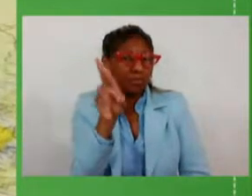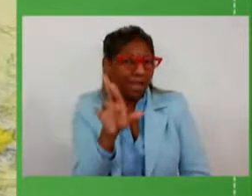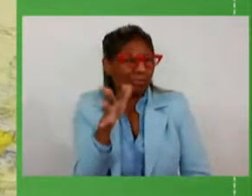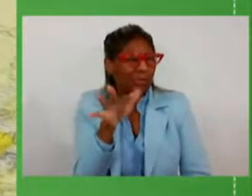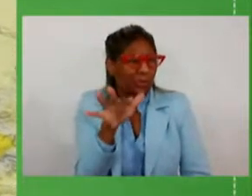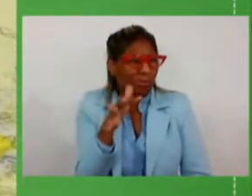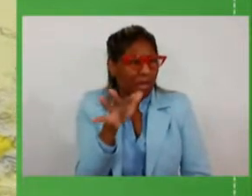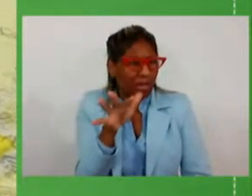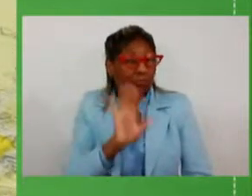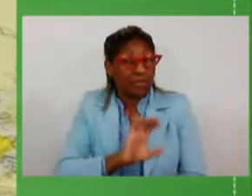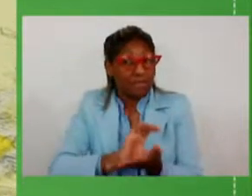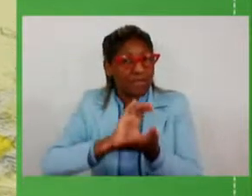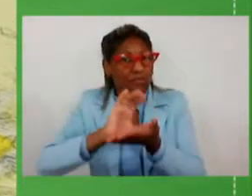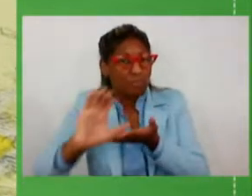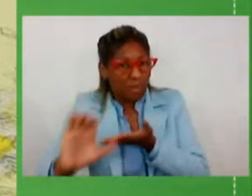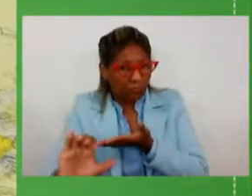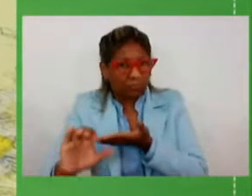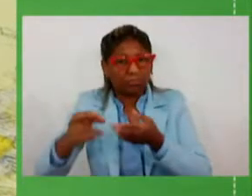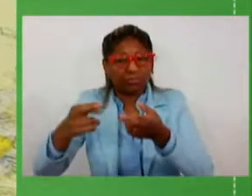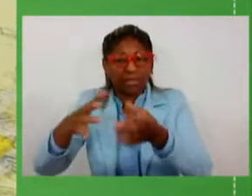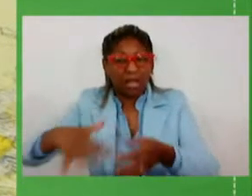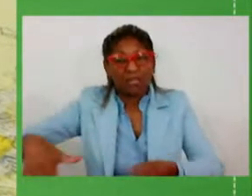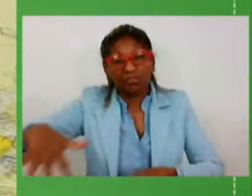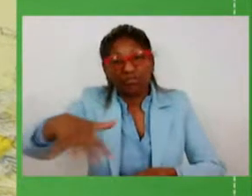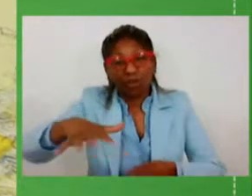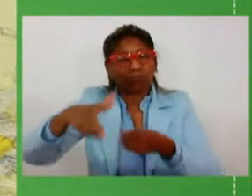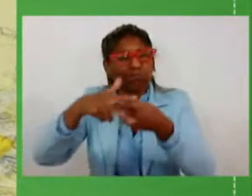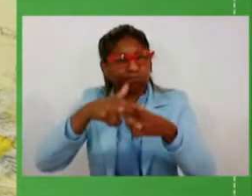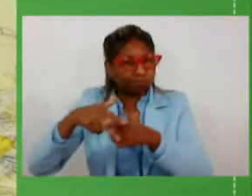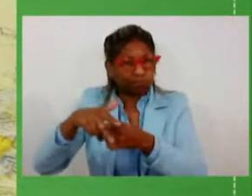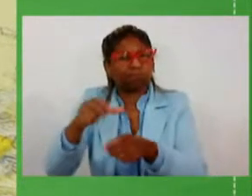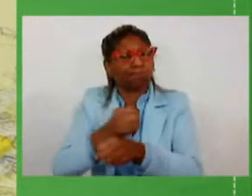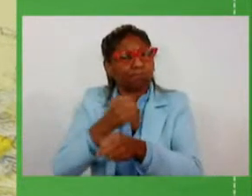investimentos nesta região funcional 2.